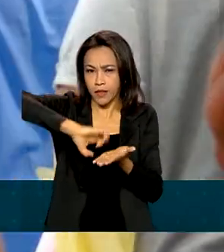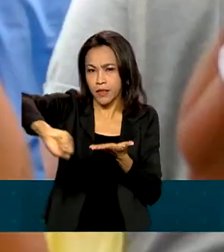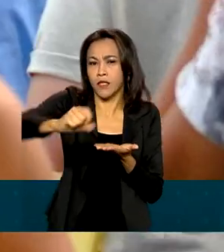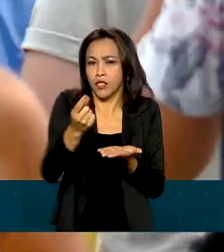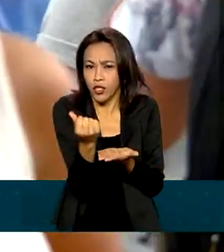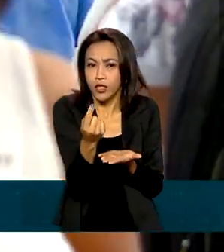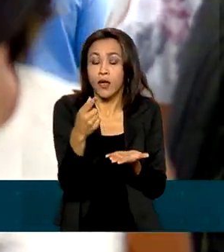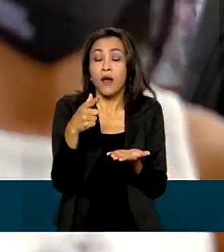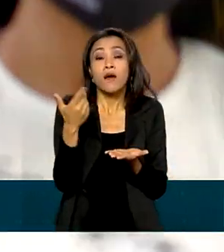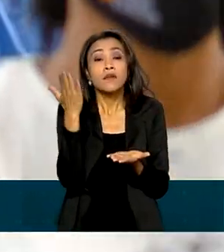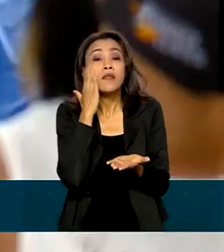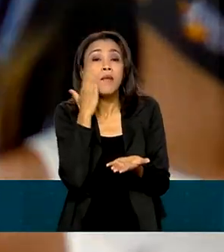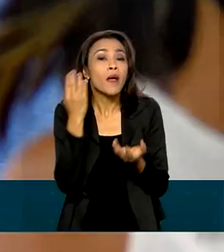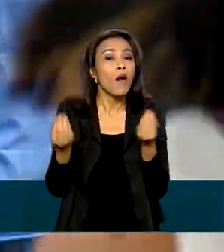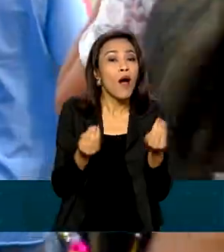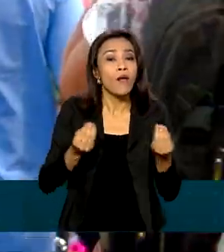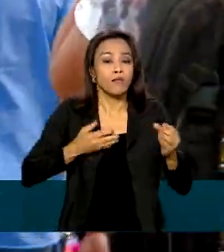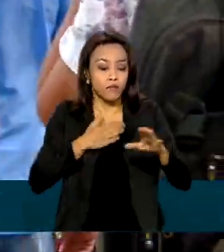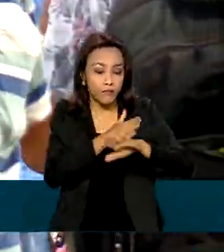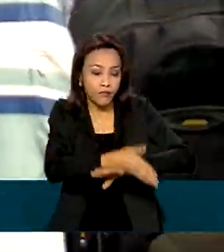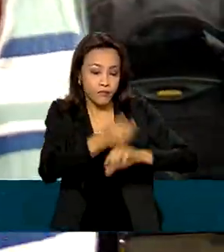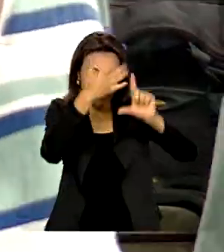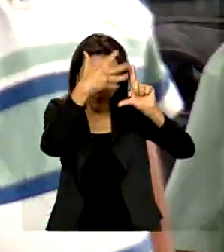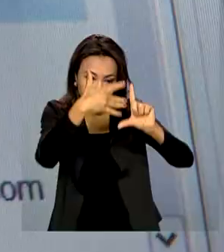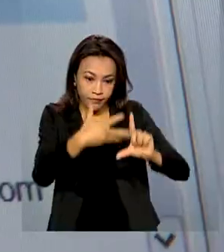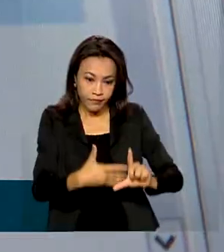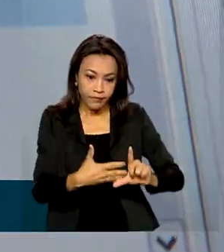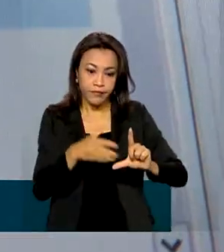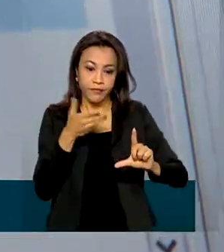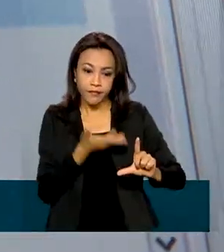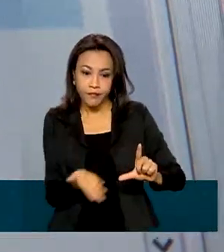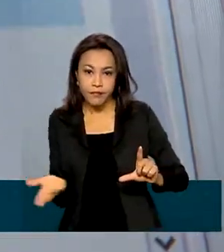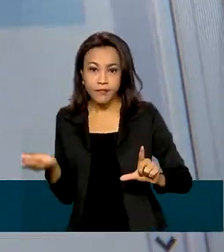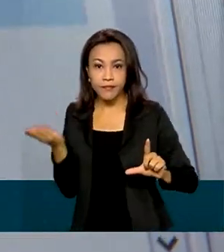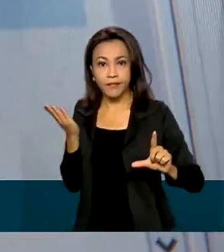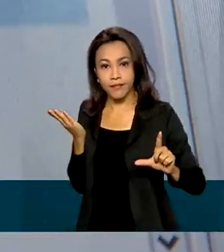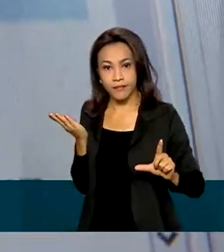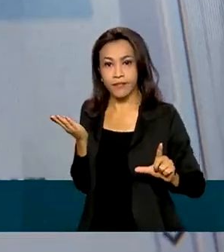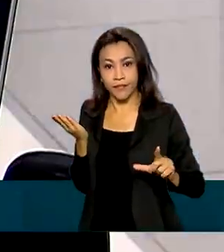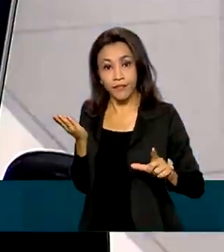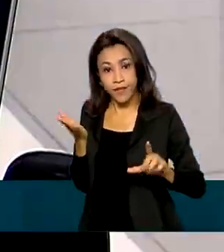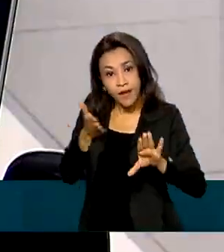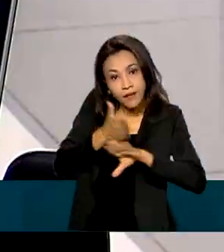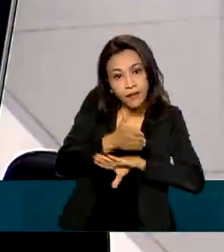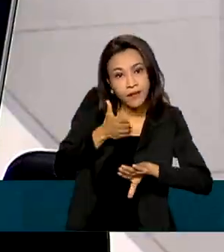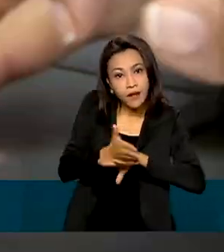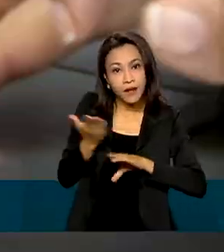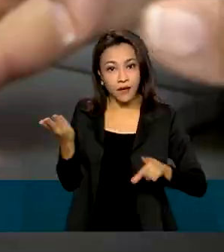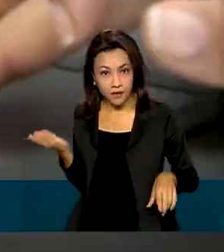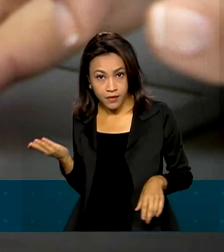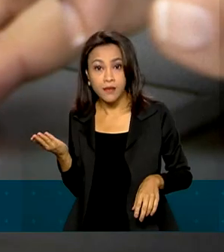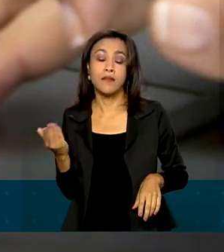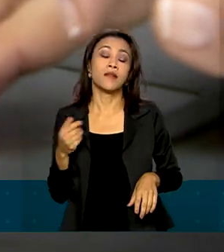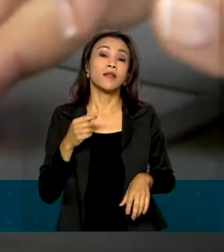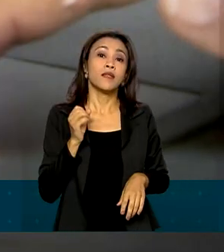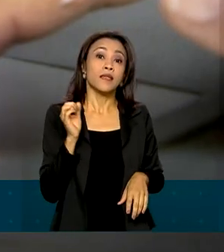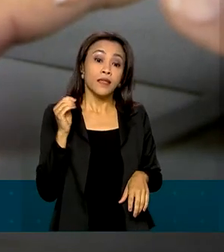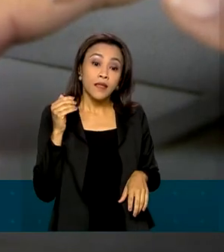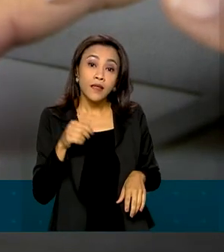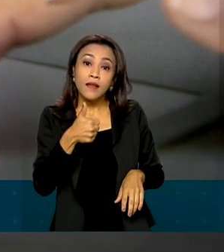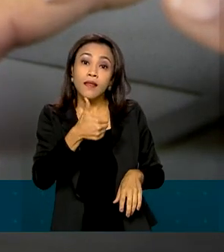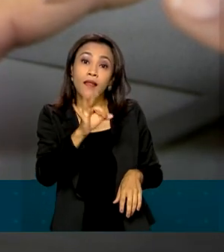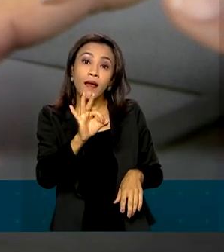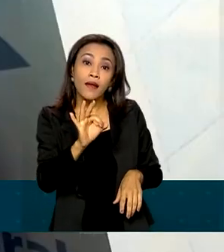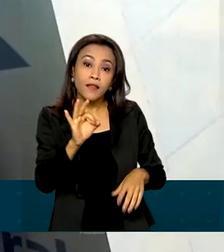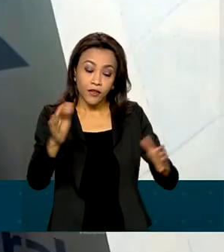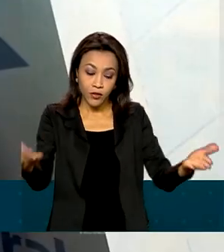disponível no site da Receita Federal, que é o gov.br barra Receita Federal, a partir das 10